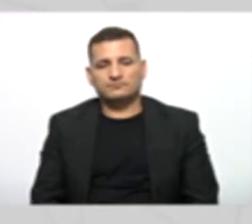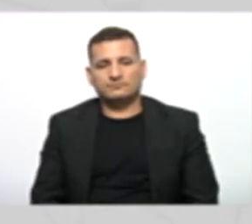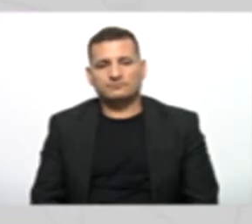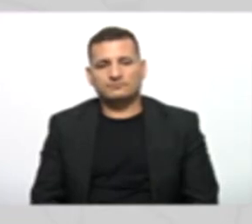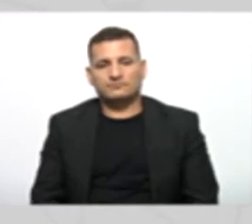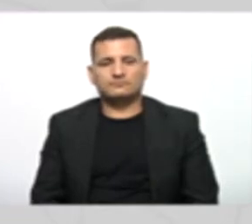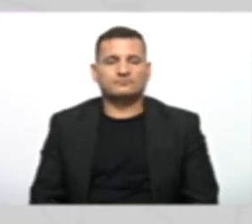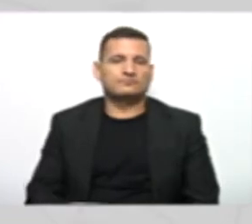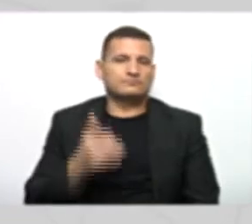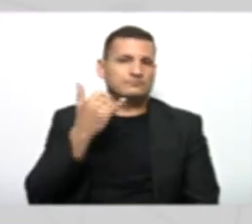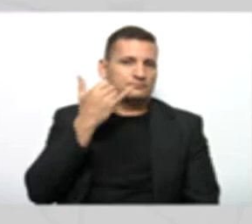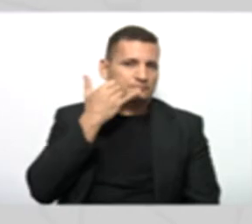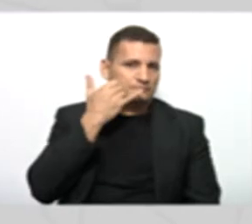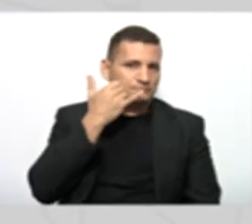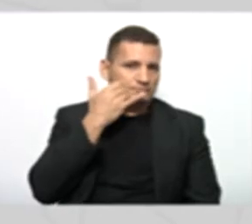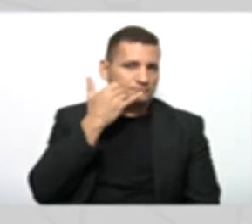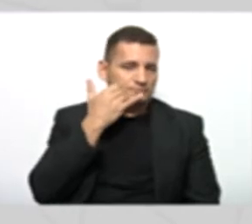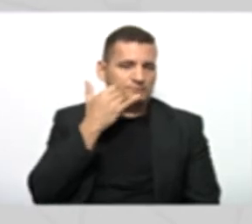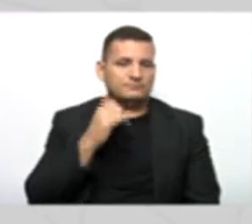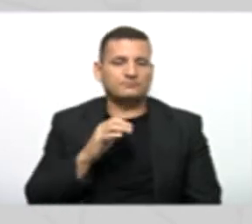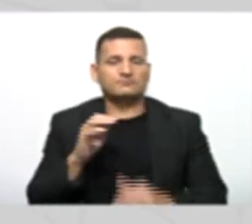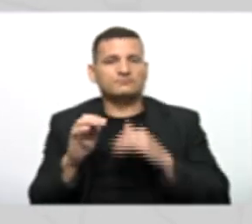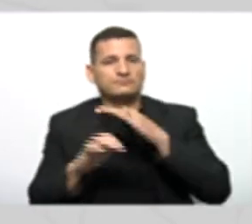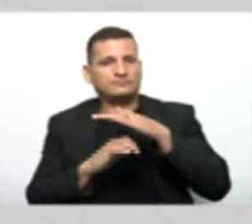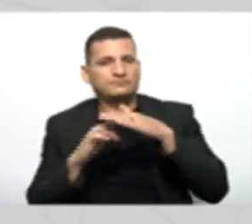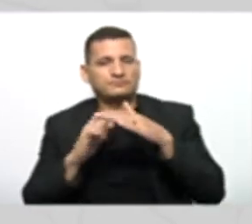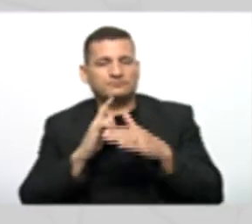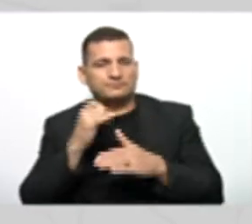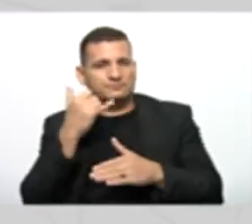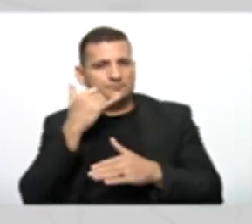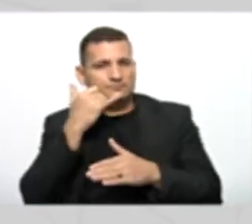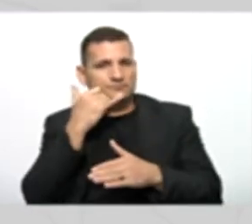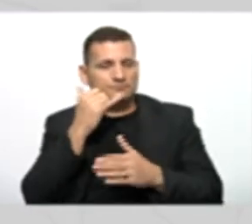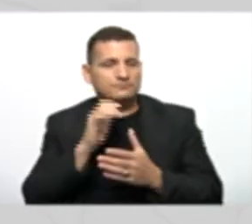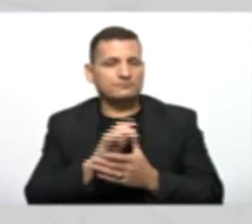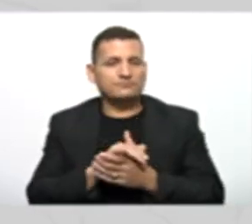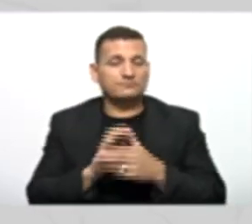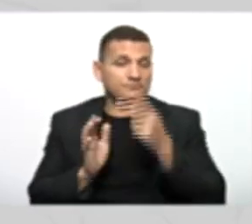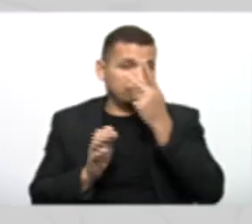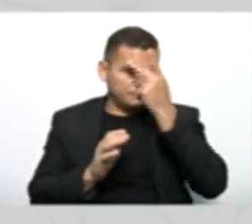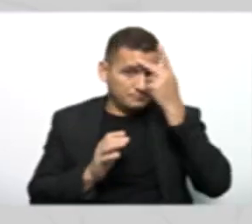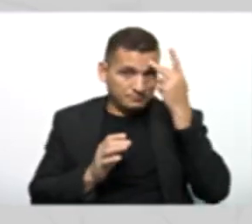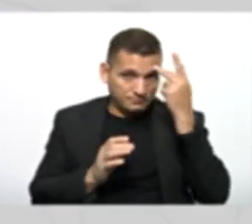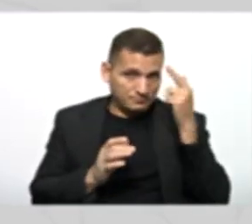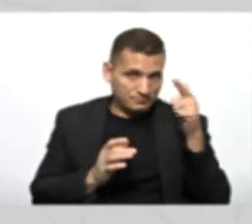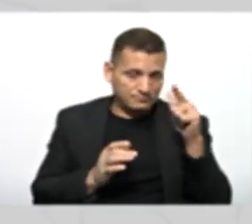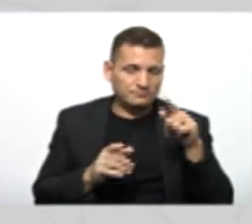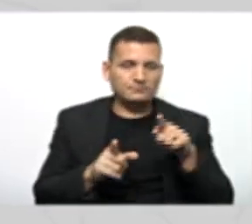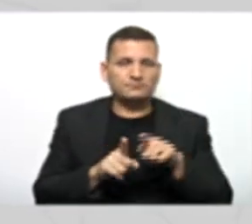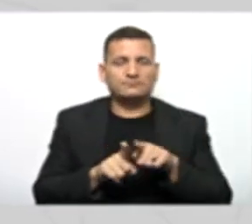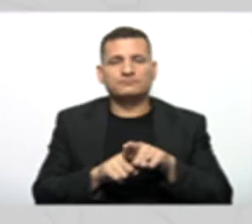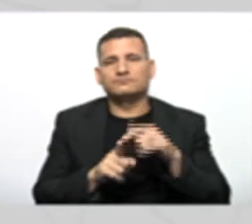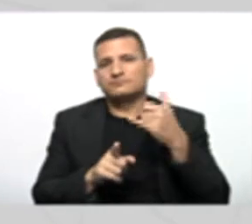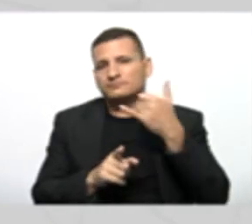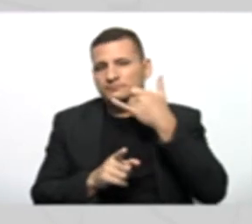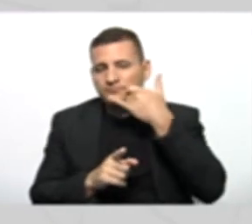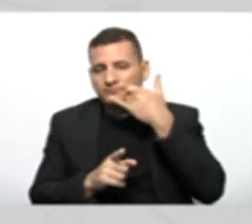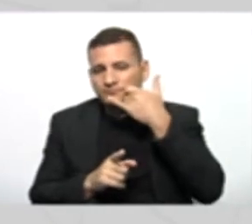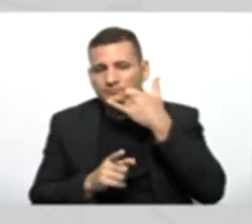um telefone. Uma empresa vai ter um telefone, assim como uma pessoa também pode ter o seu telefone, telefone celular,